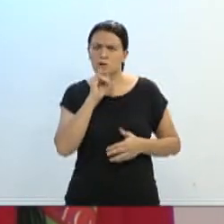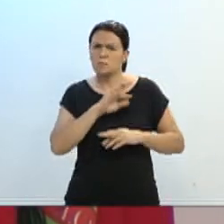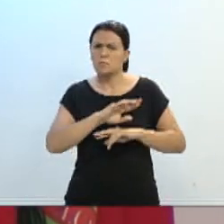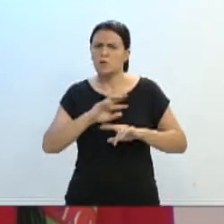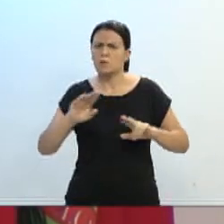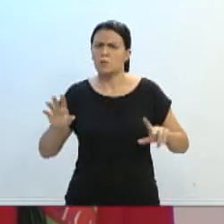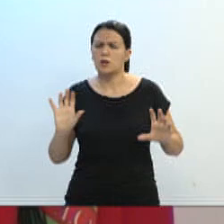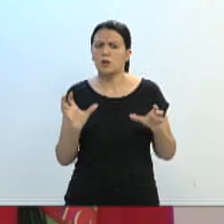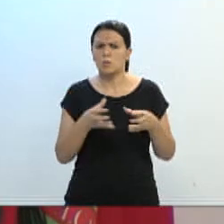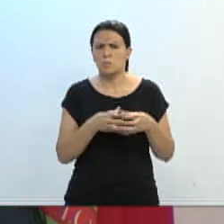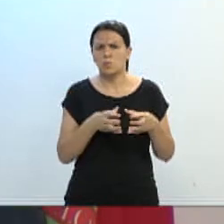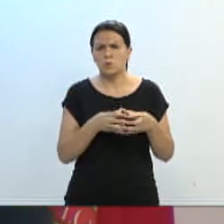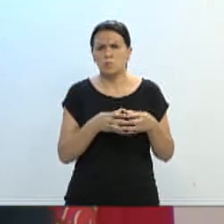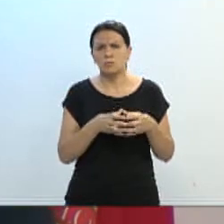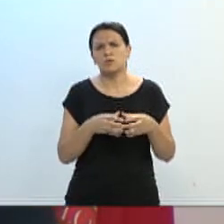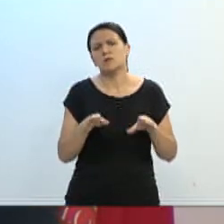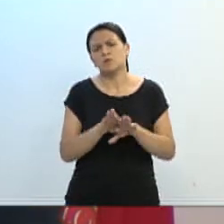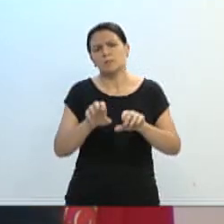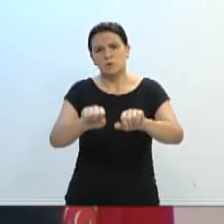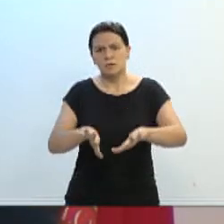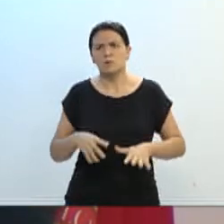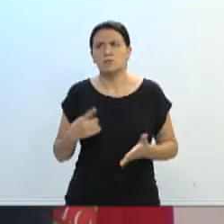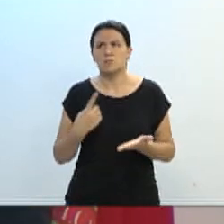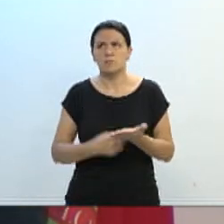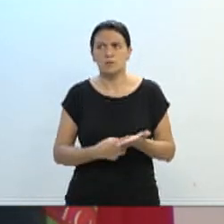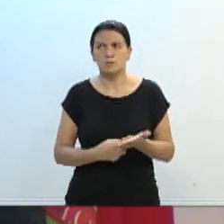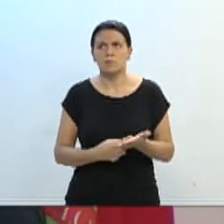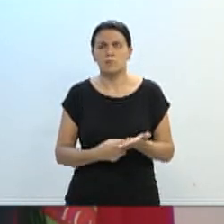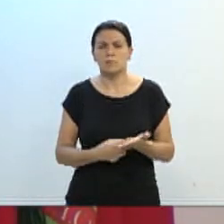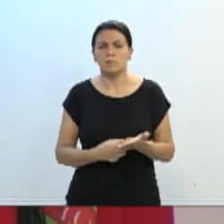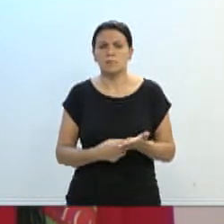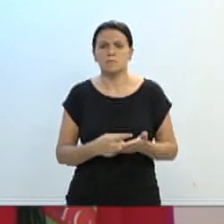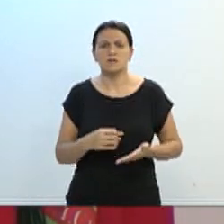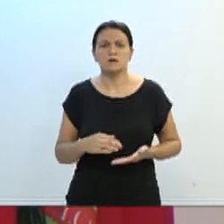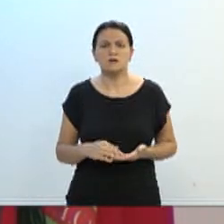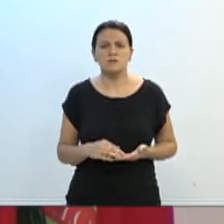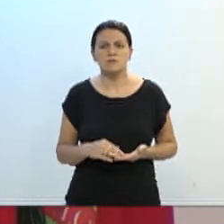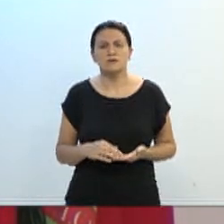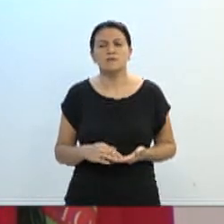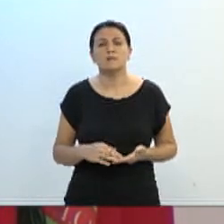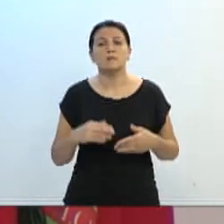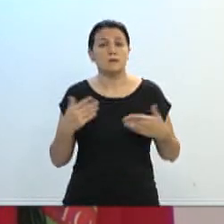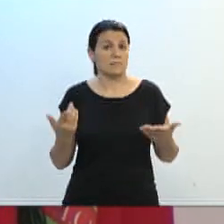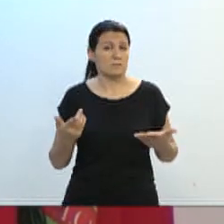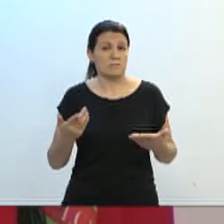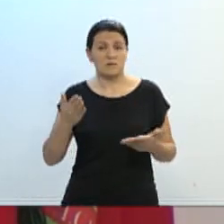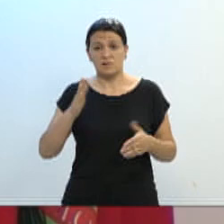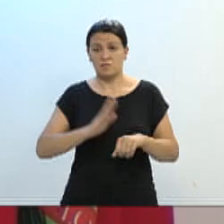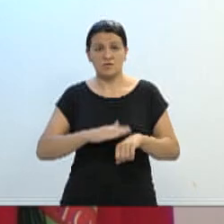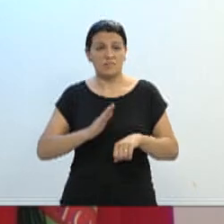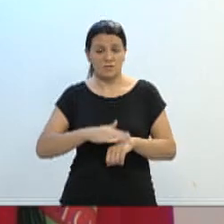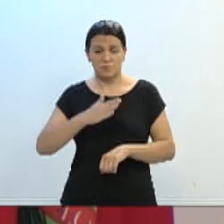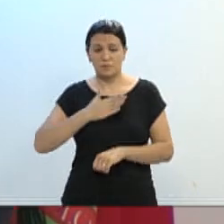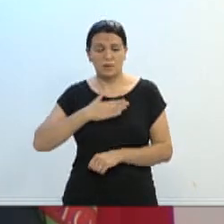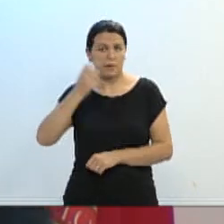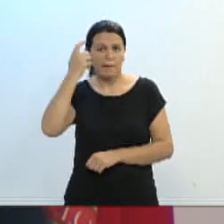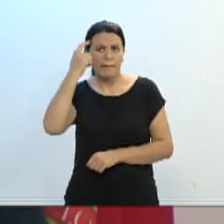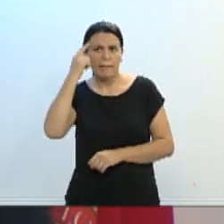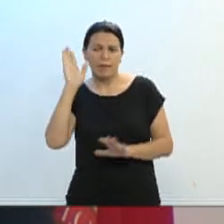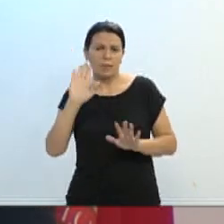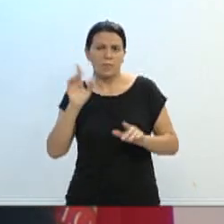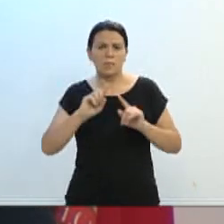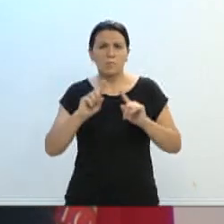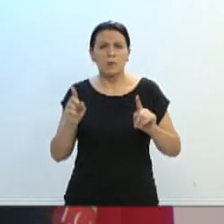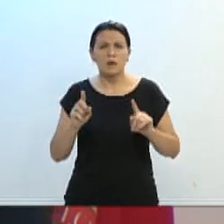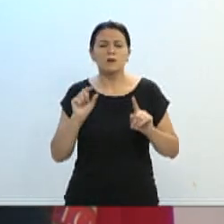outras comissões, e até a nossa sessão ordinária, precisa obedecer. Não fiz nada pela minha cabeça, fiz amparado pelo